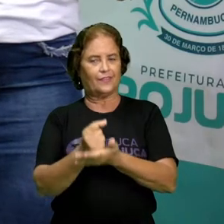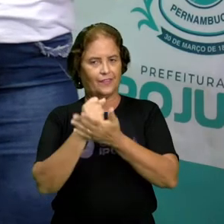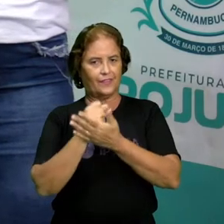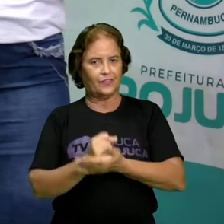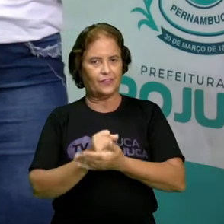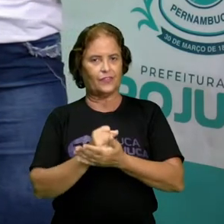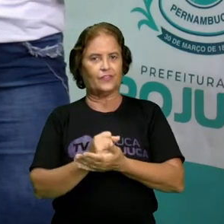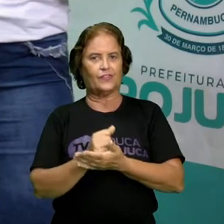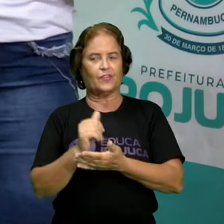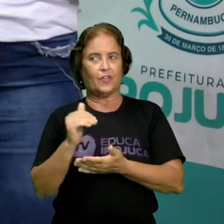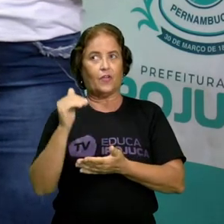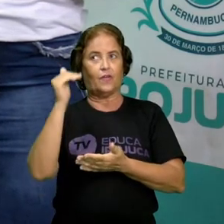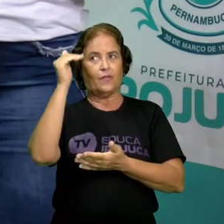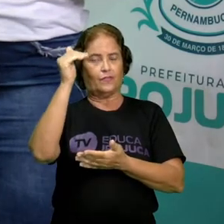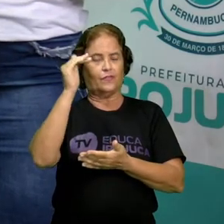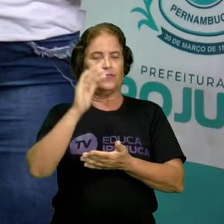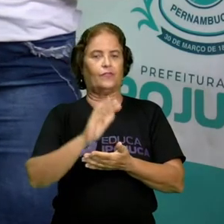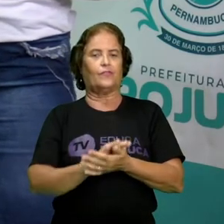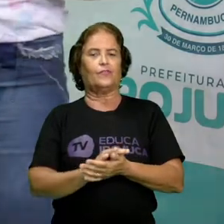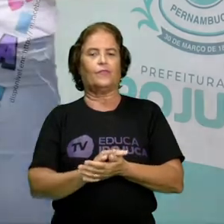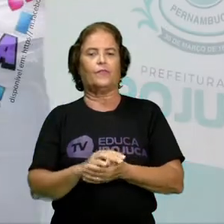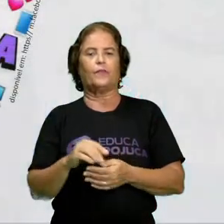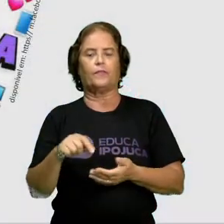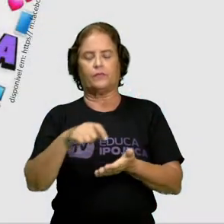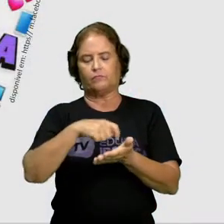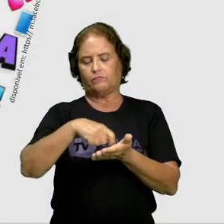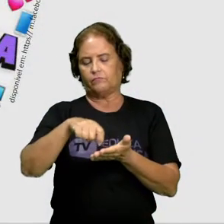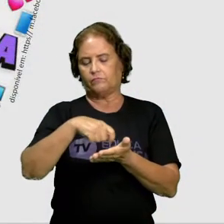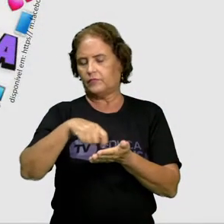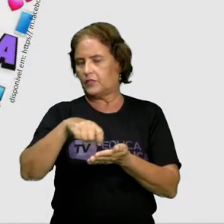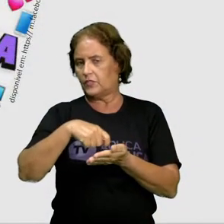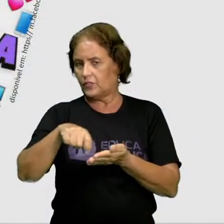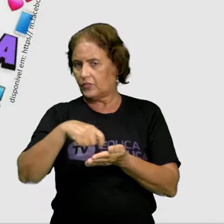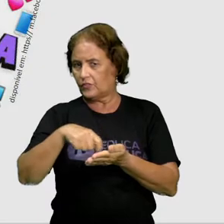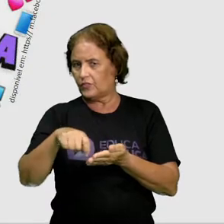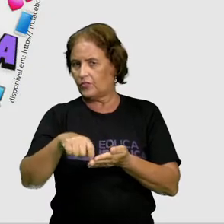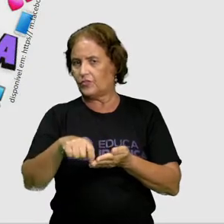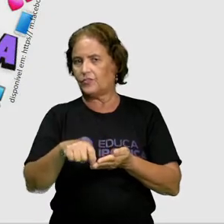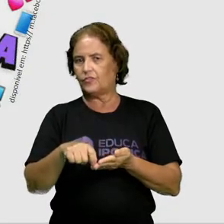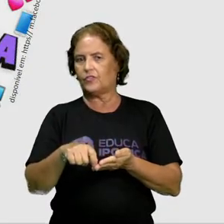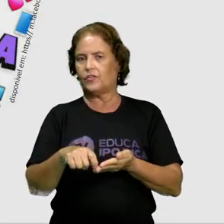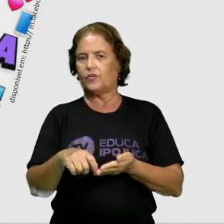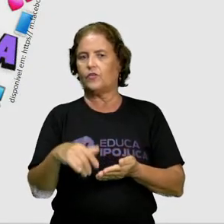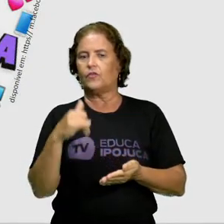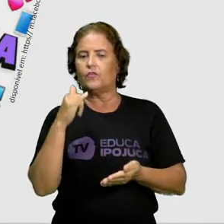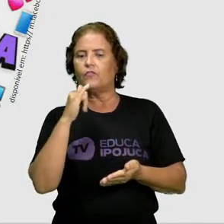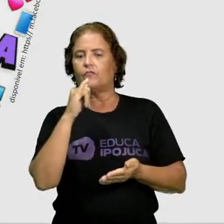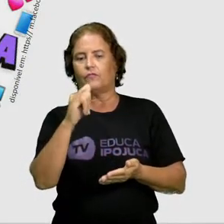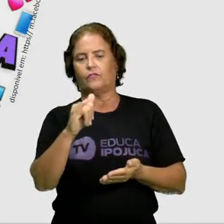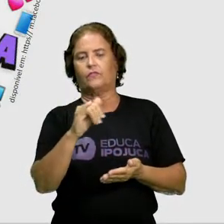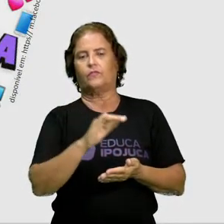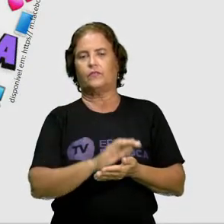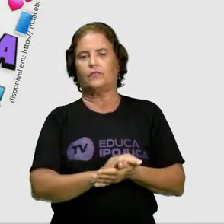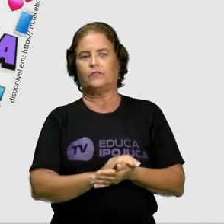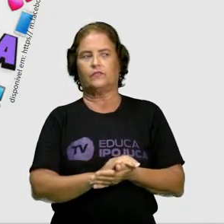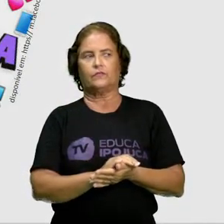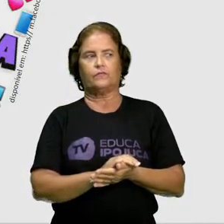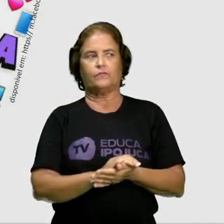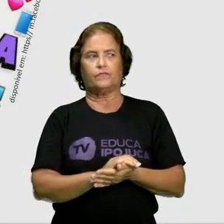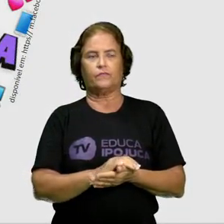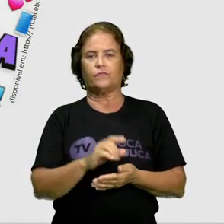adulto na sua casa. Para preencher esta ficha aqui com algumas informações. Então,